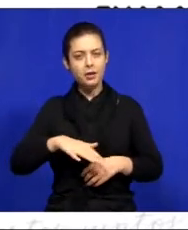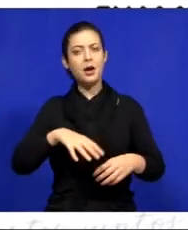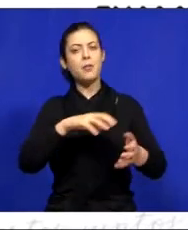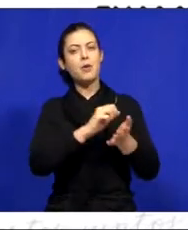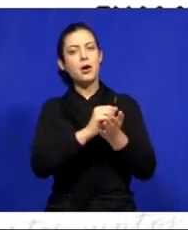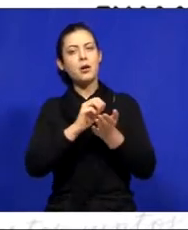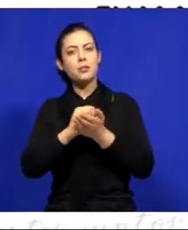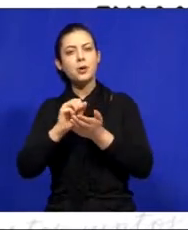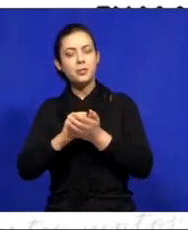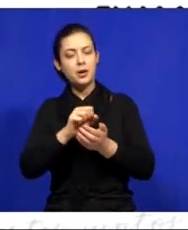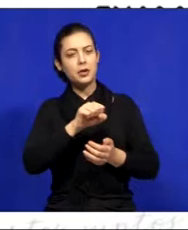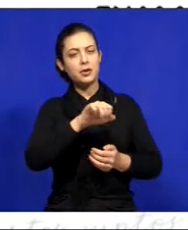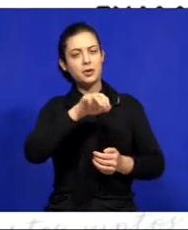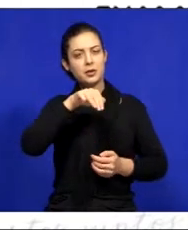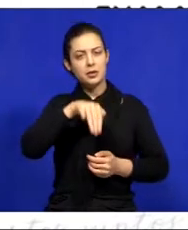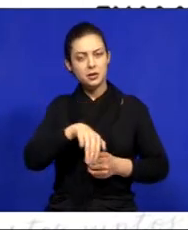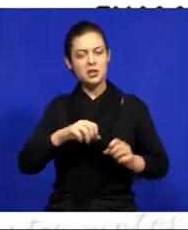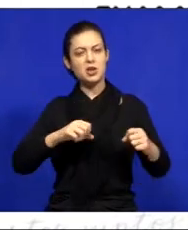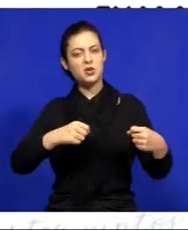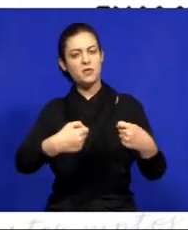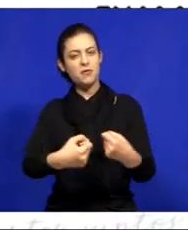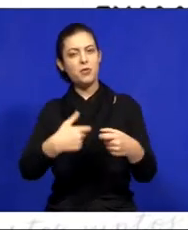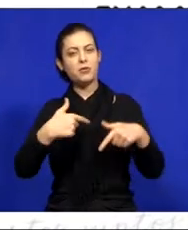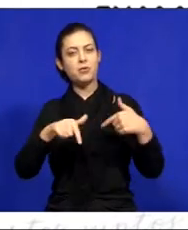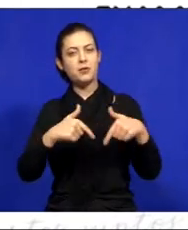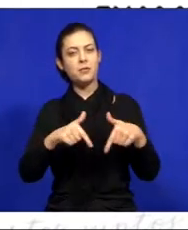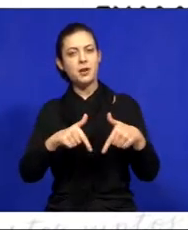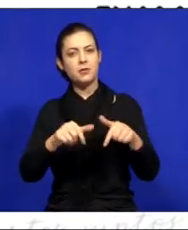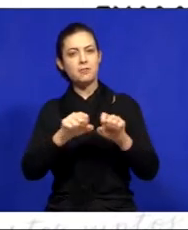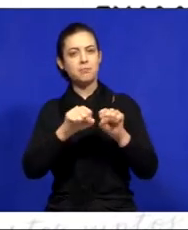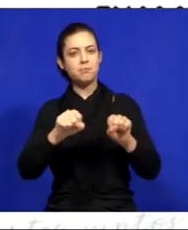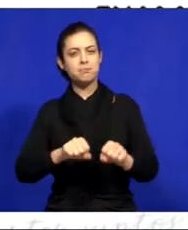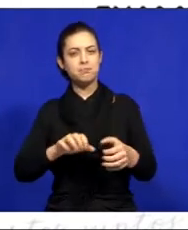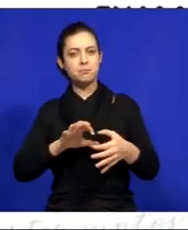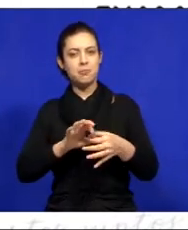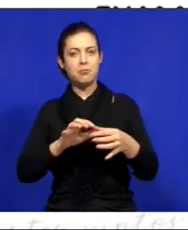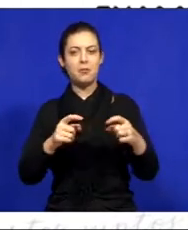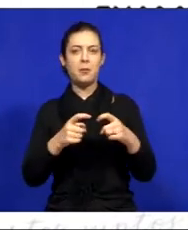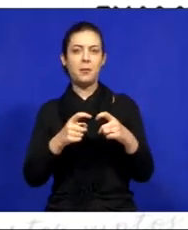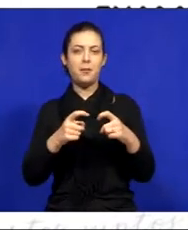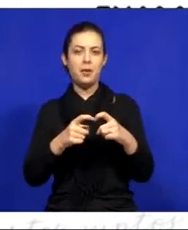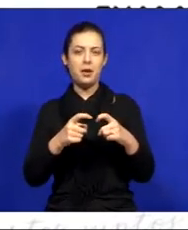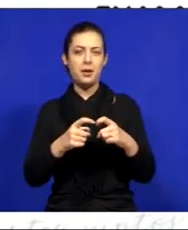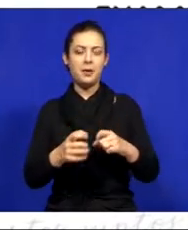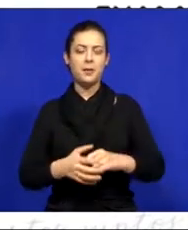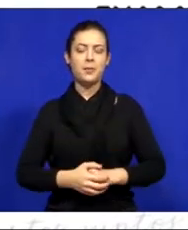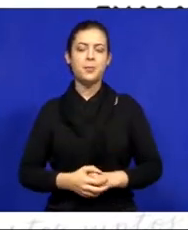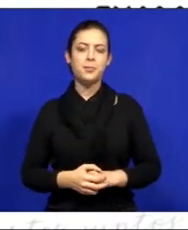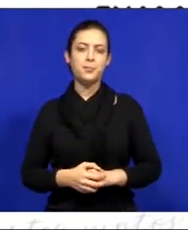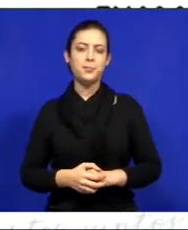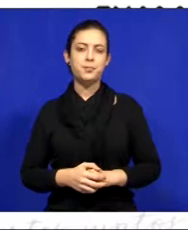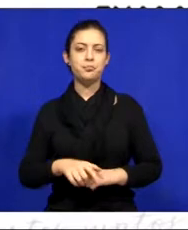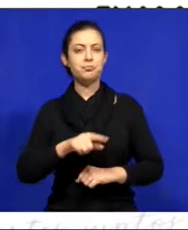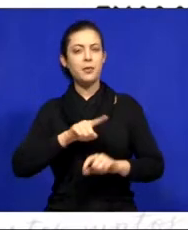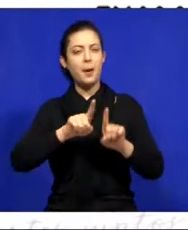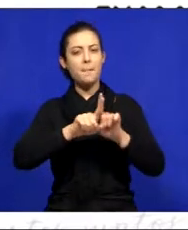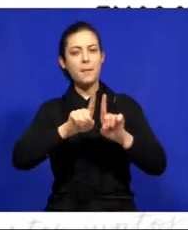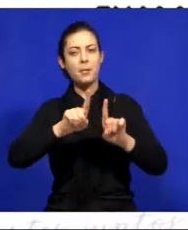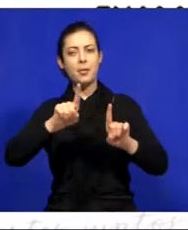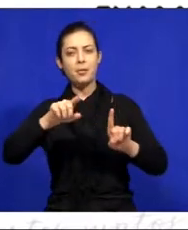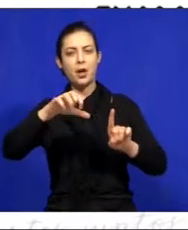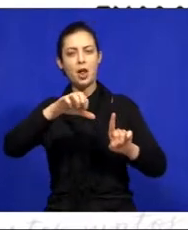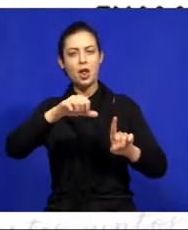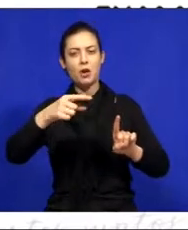através do SIM, do trabalho, do esforço do Sistema Integrado de Medicina, um aumento de